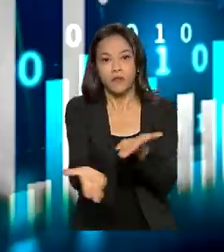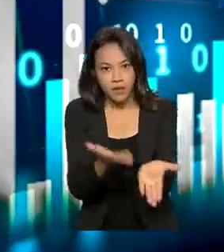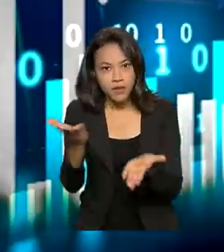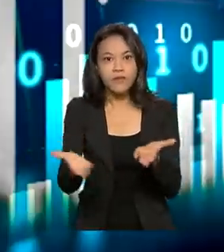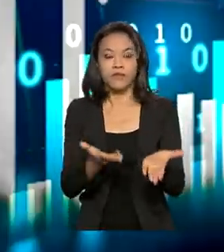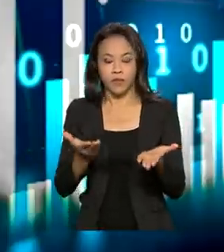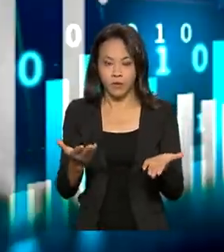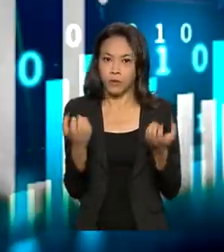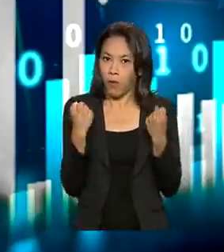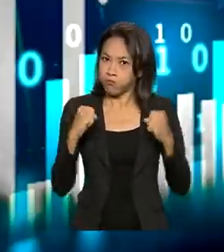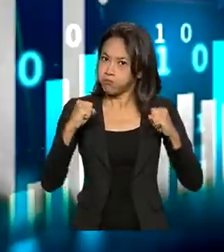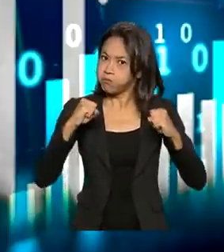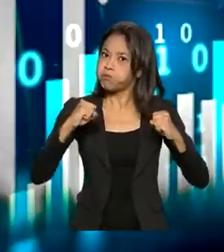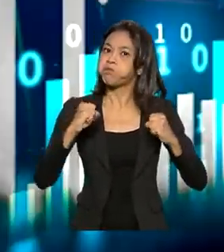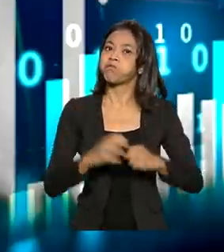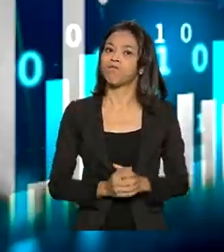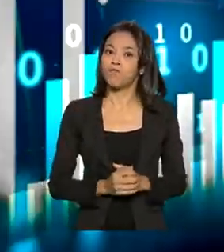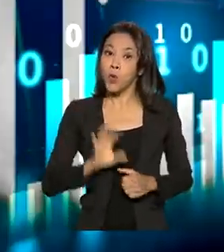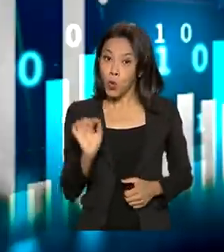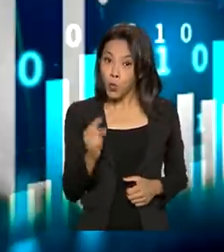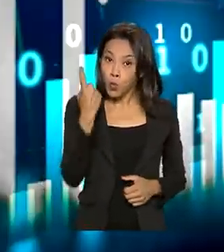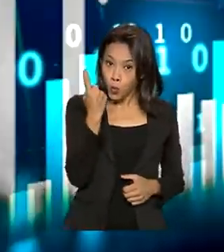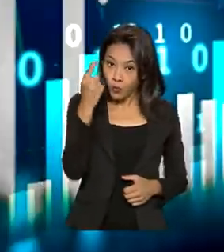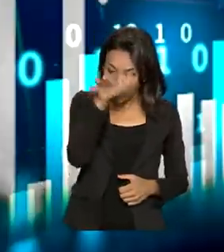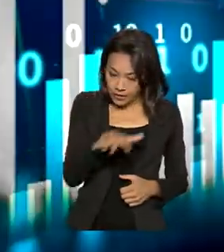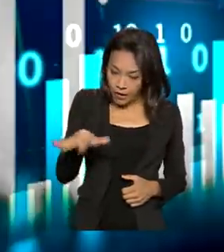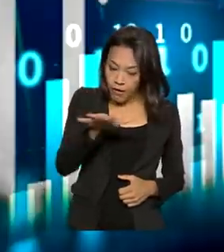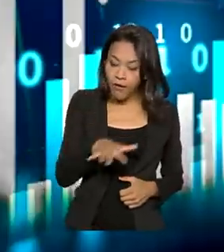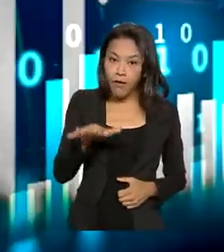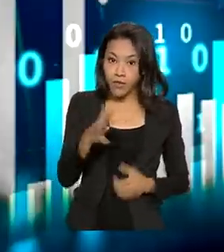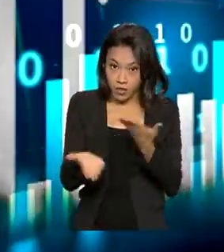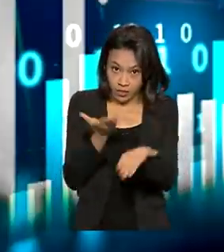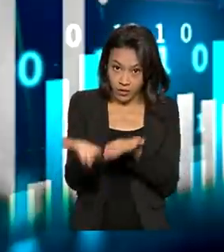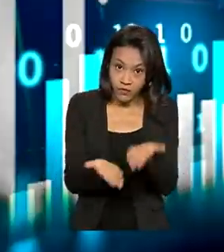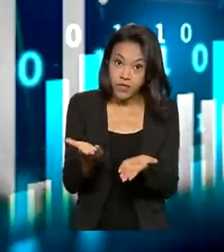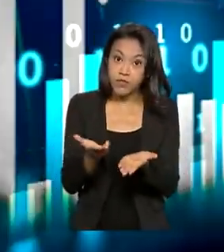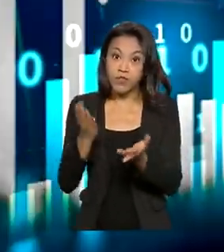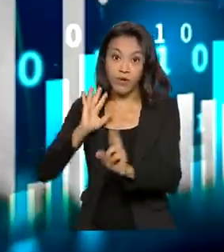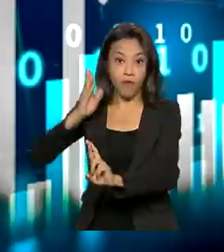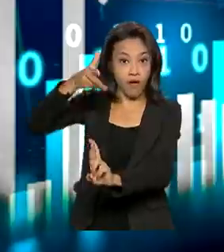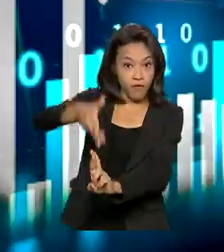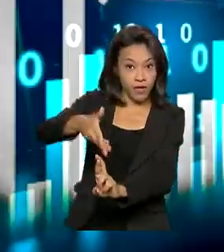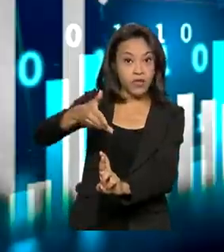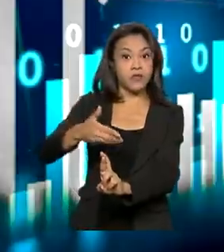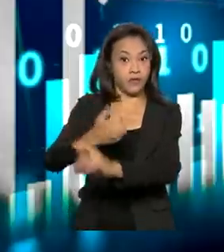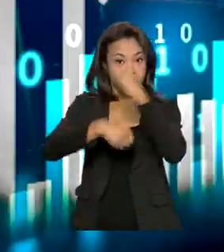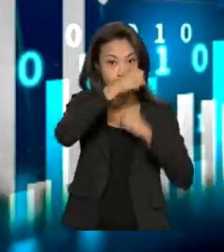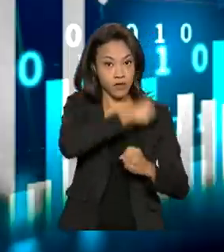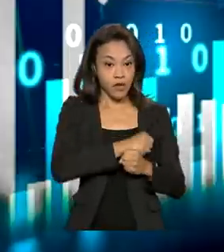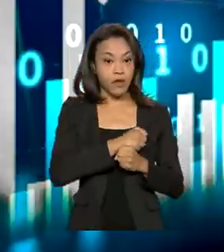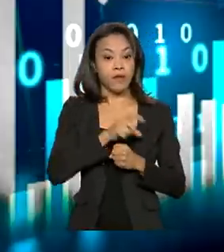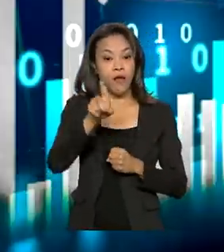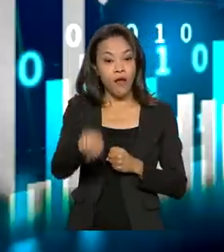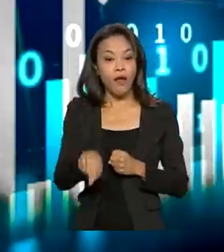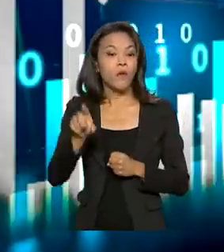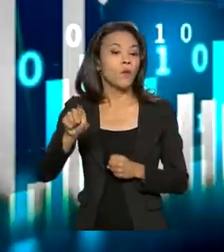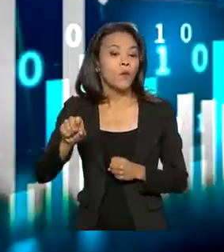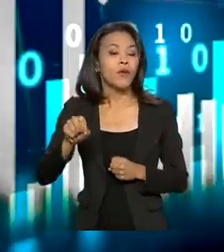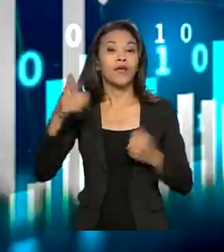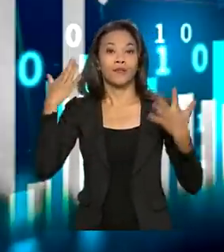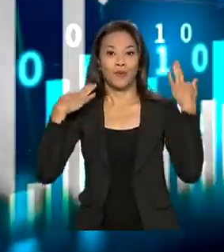expressivo. Um dos segmentos do setor de serviços que se destacou em 2021 foi o segmento de